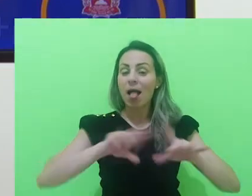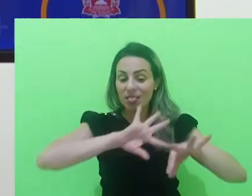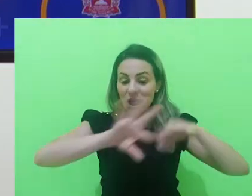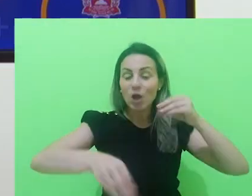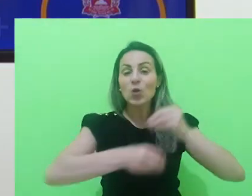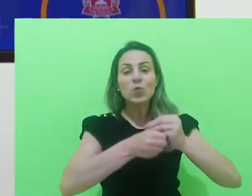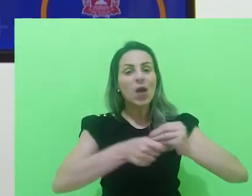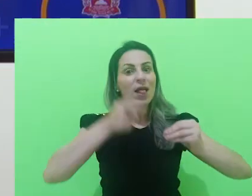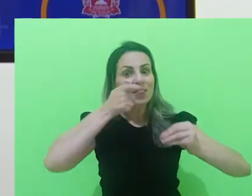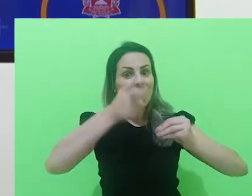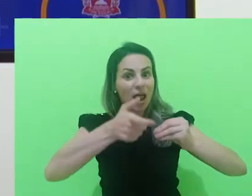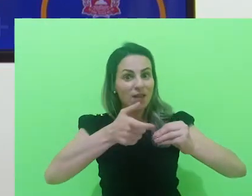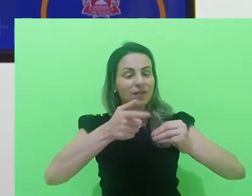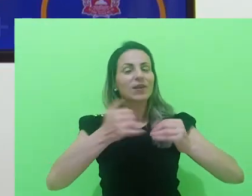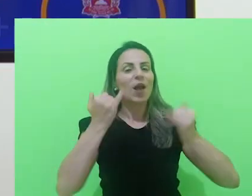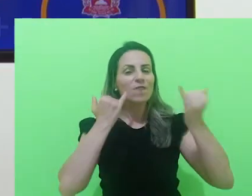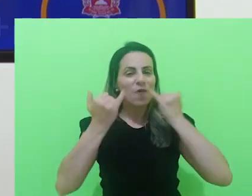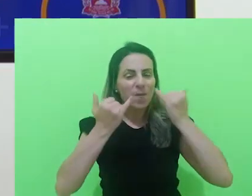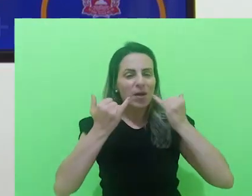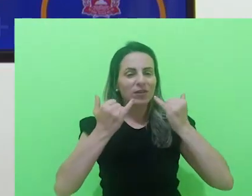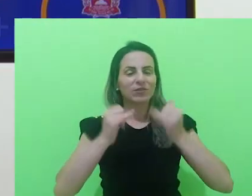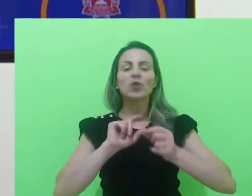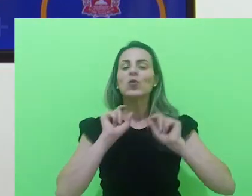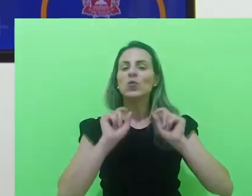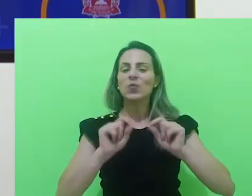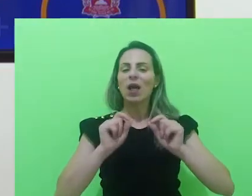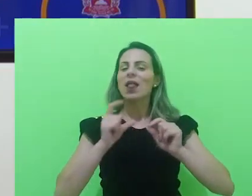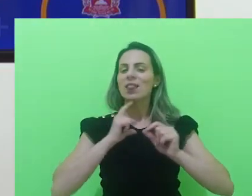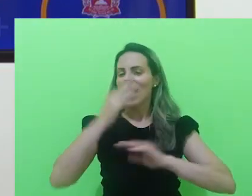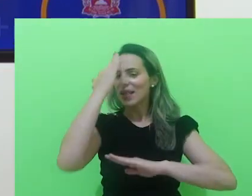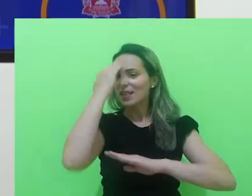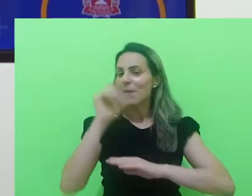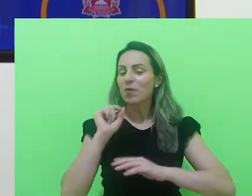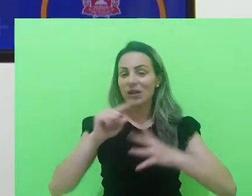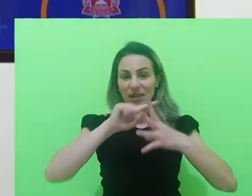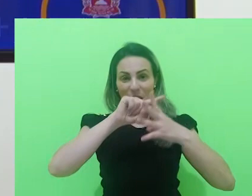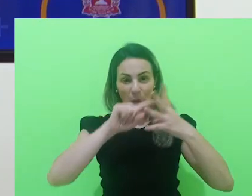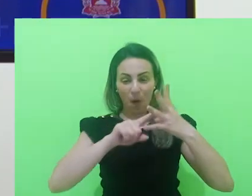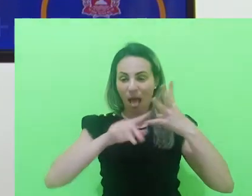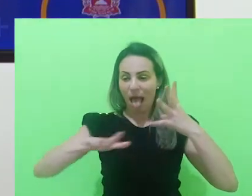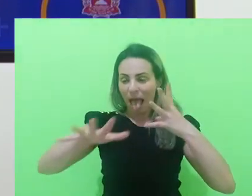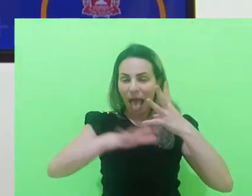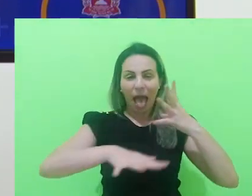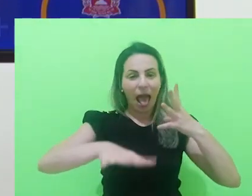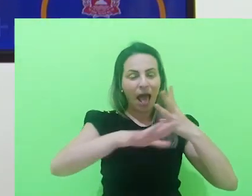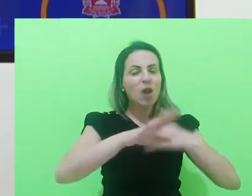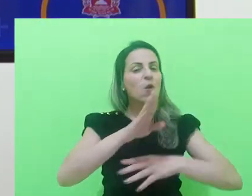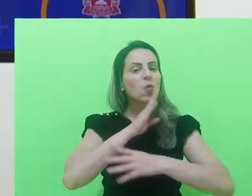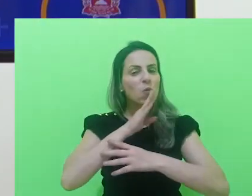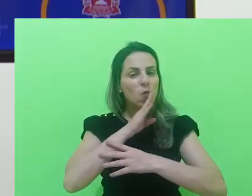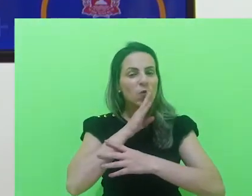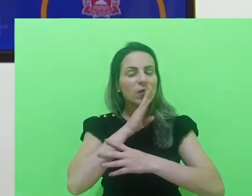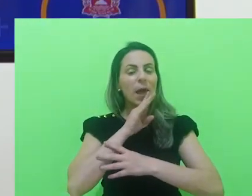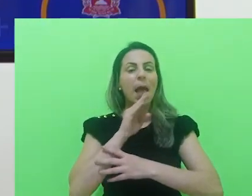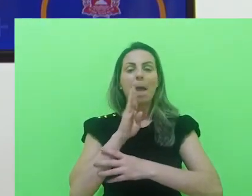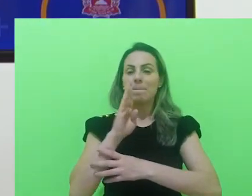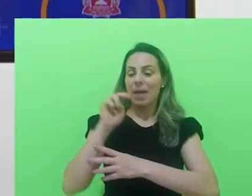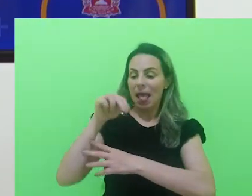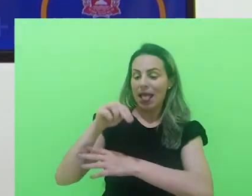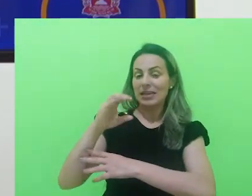interessante que são os Itinerários Formativos. Vocês sabem que nós temos quatro áreas de conhecimento definidas pela BNCC.